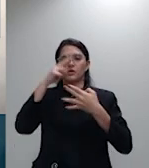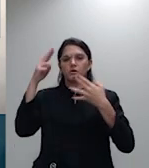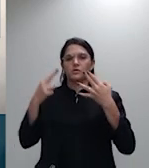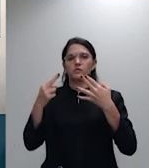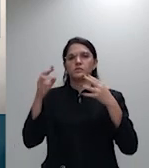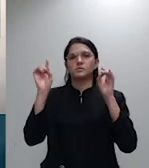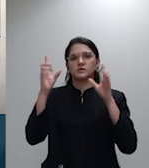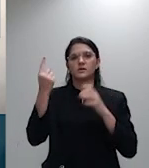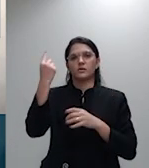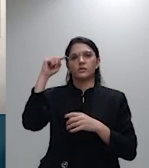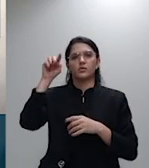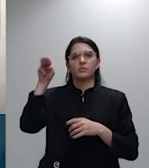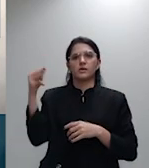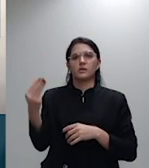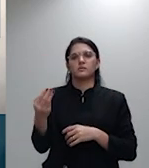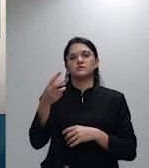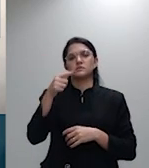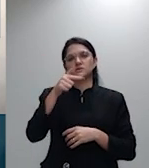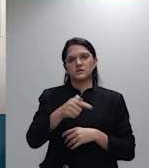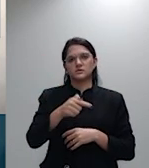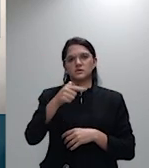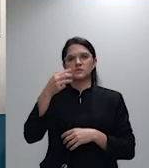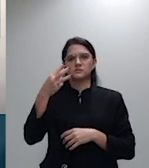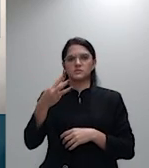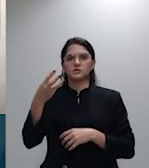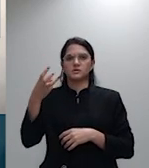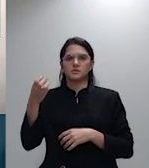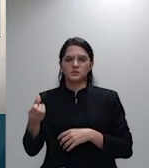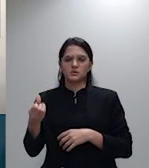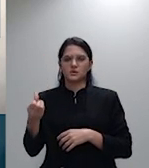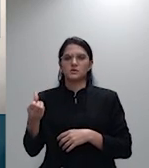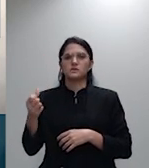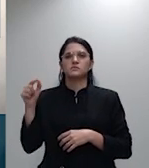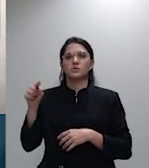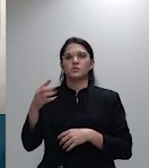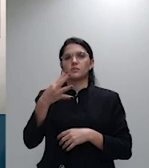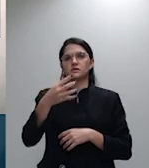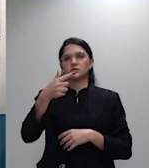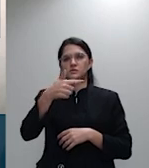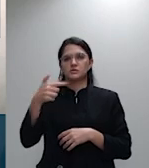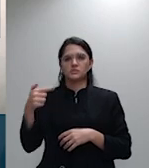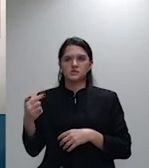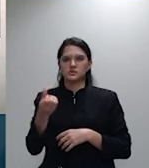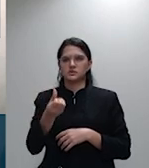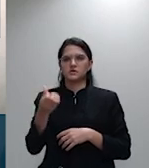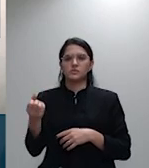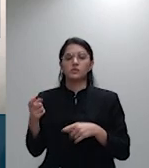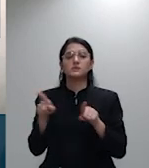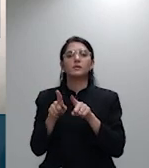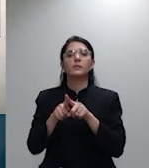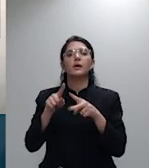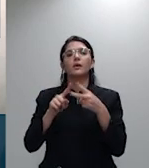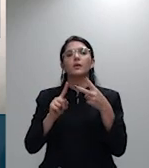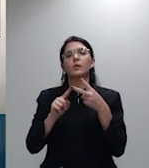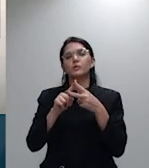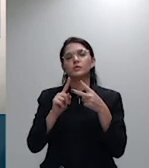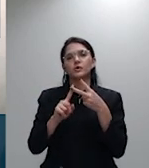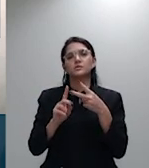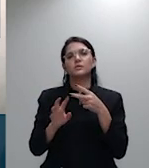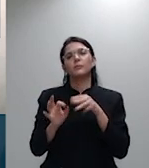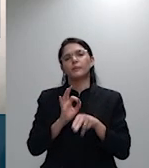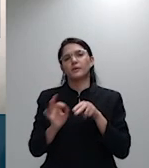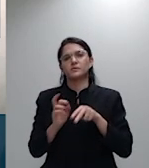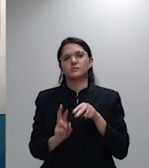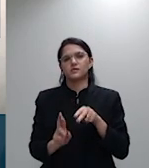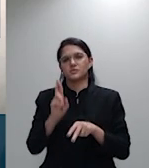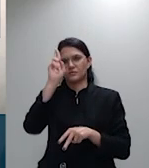.777.553 ambos de relatoria do ministro Sanseverino e